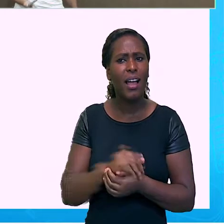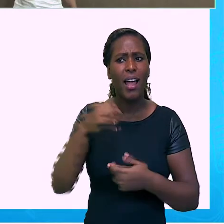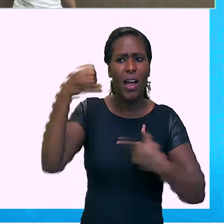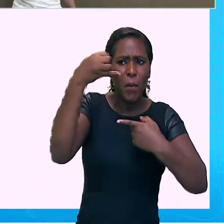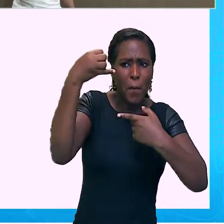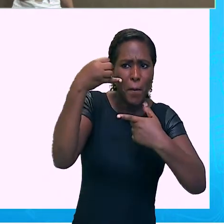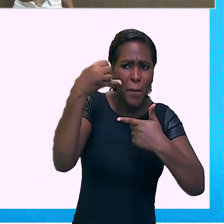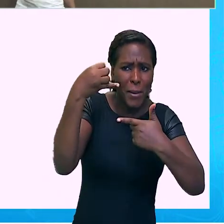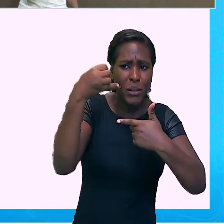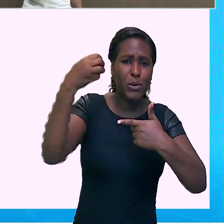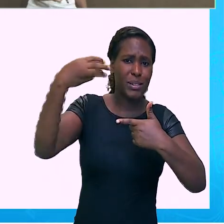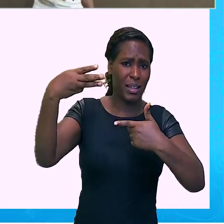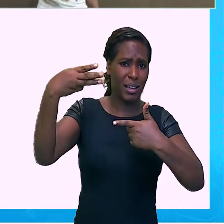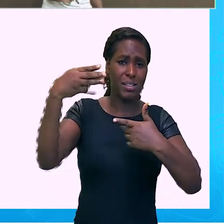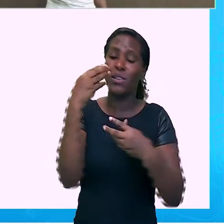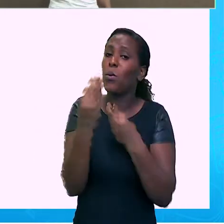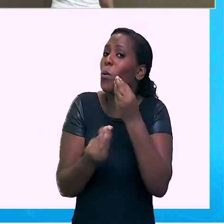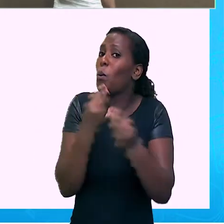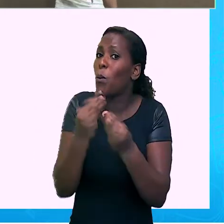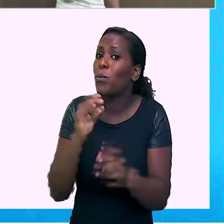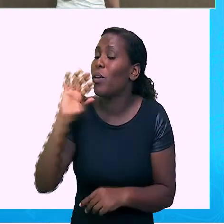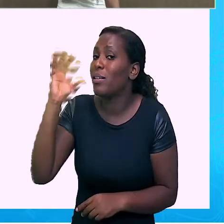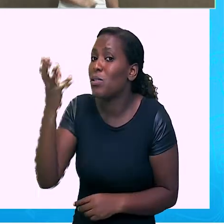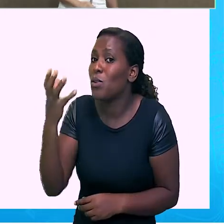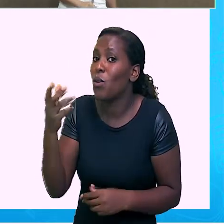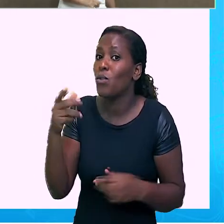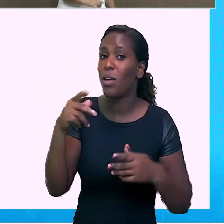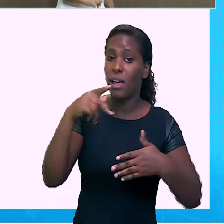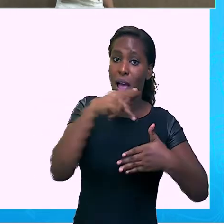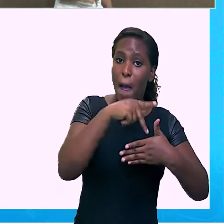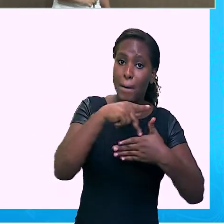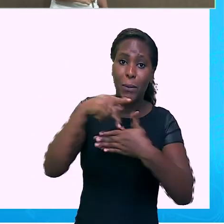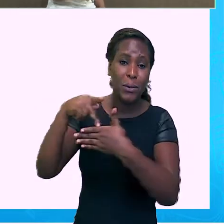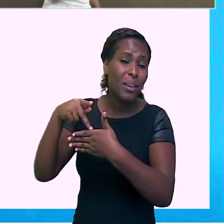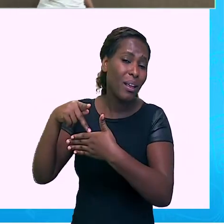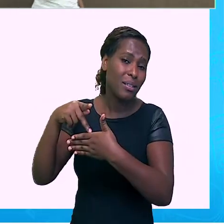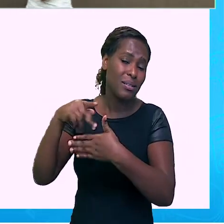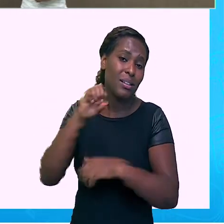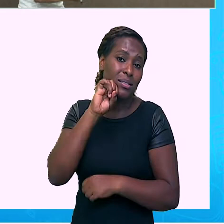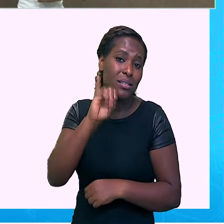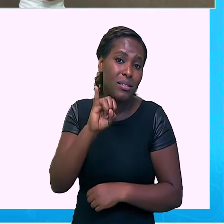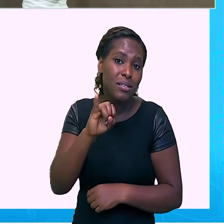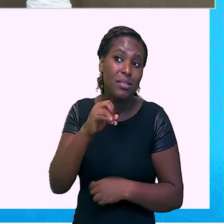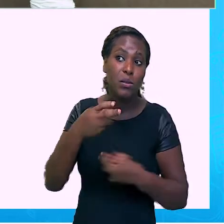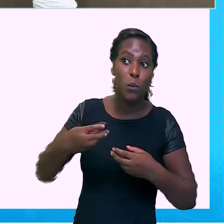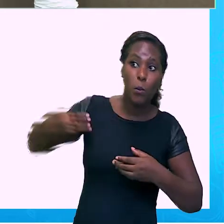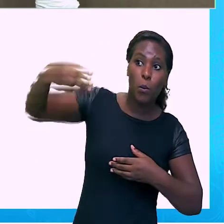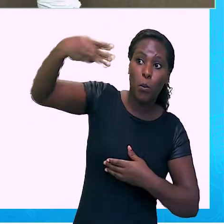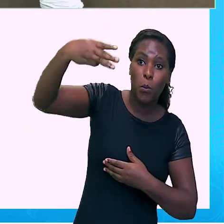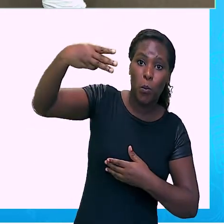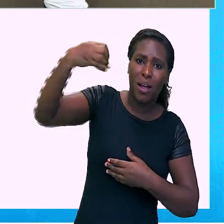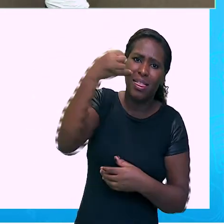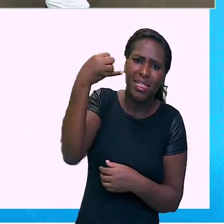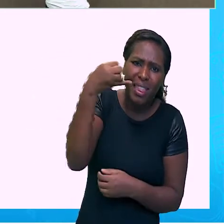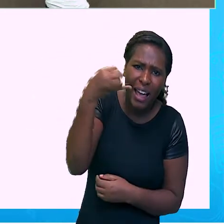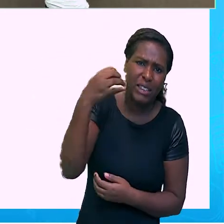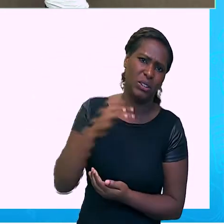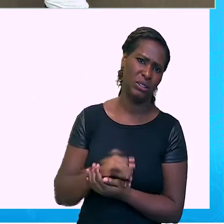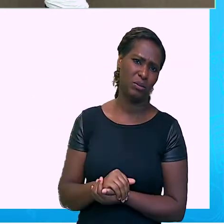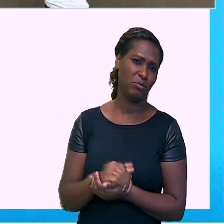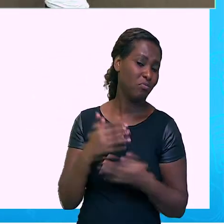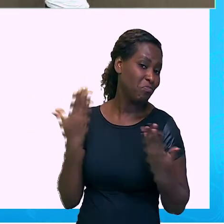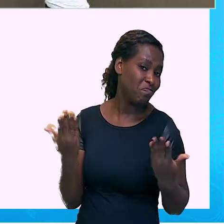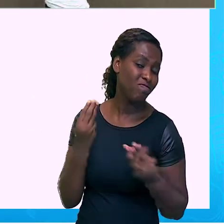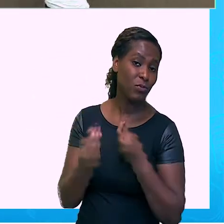fazer para resolver uma potência quando o expoente for negativo? Eu vou inverter a fração.